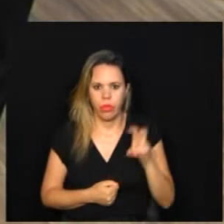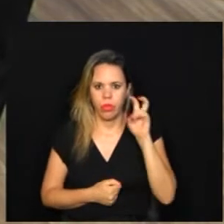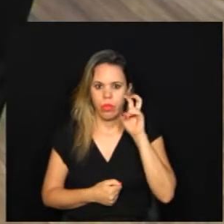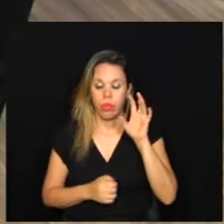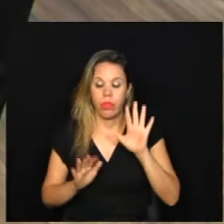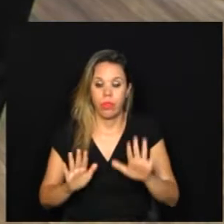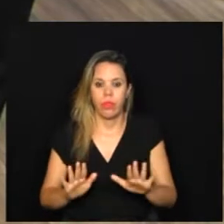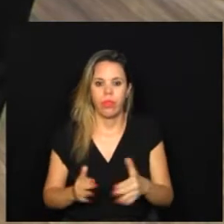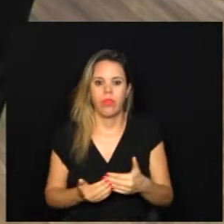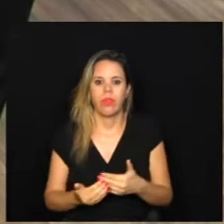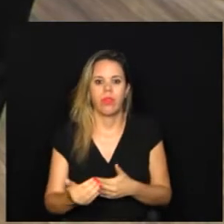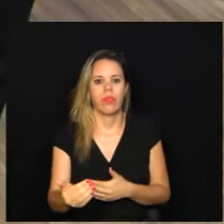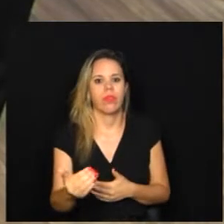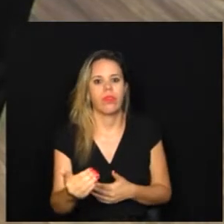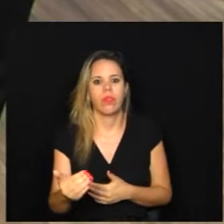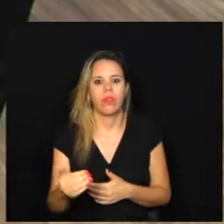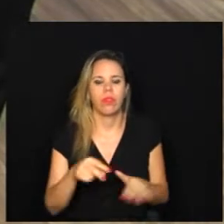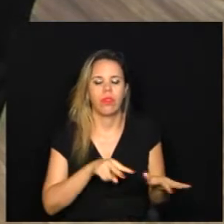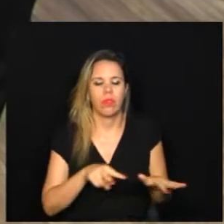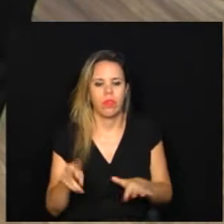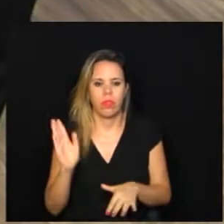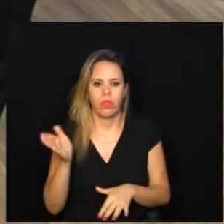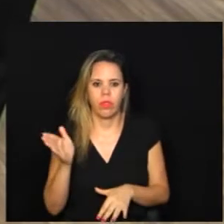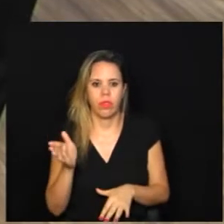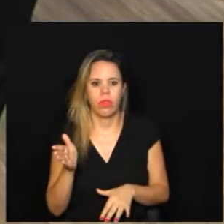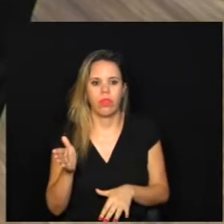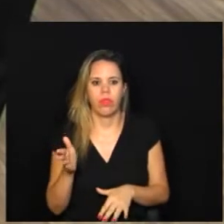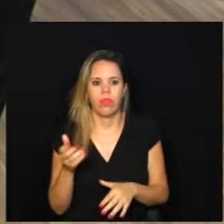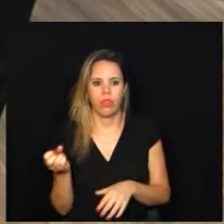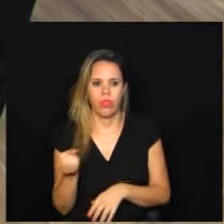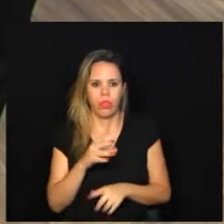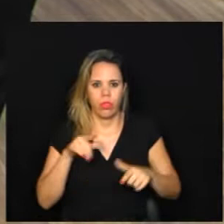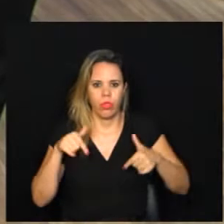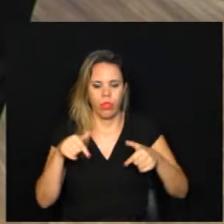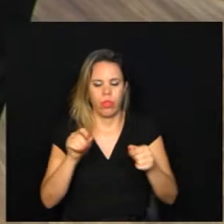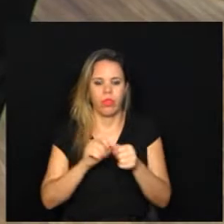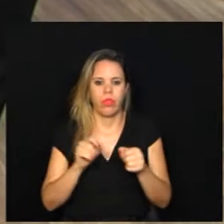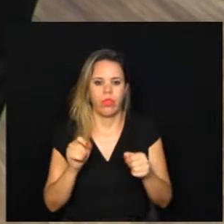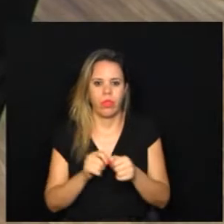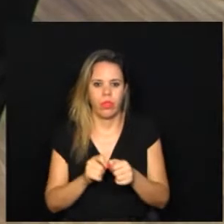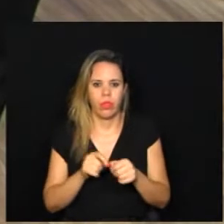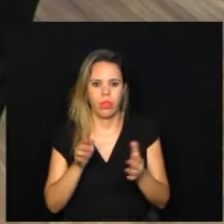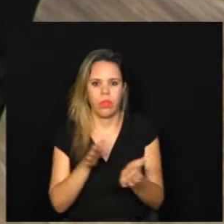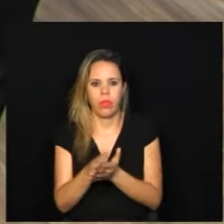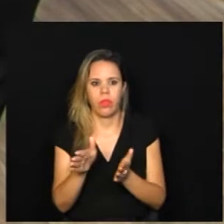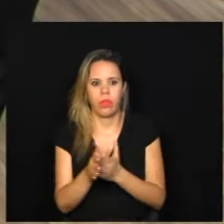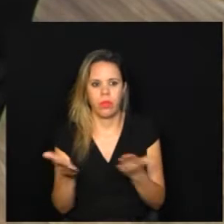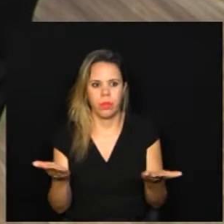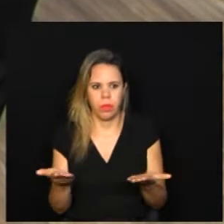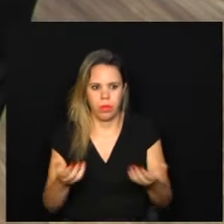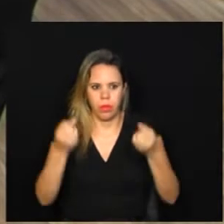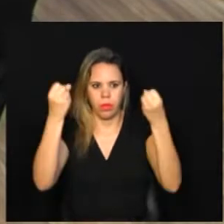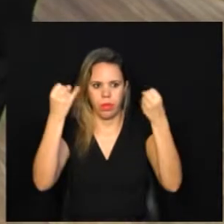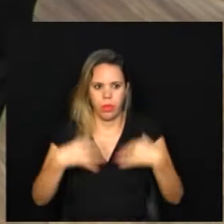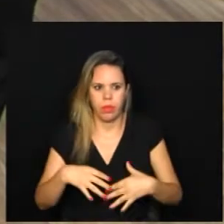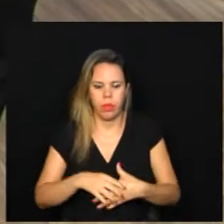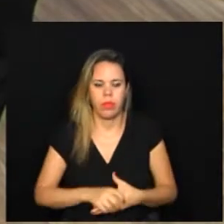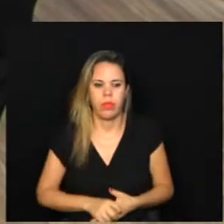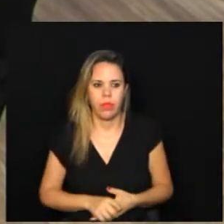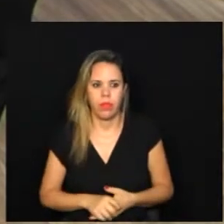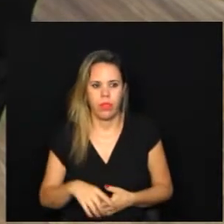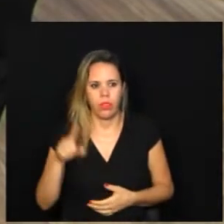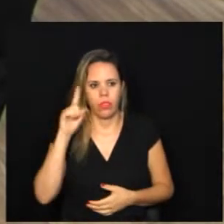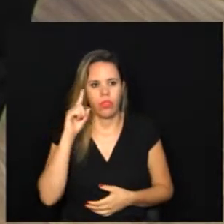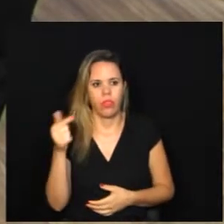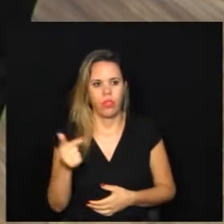-feira. Então, a partir da próxima semana, já vale esse novo ato que foi aí publicado hoje. Bem explicado, então, a partir do